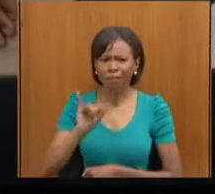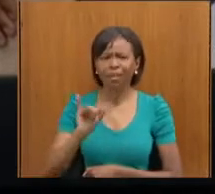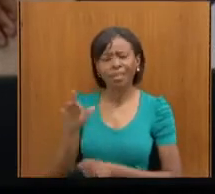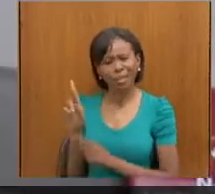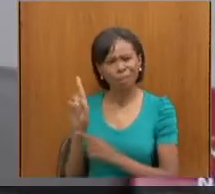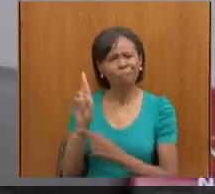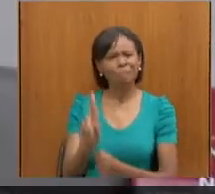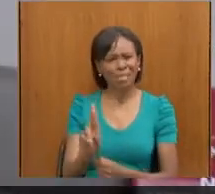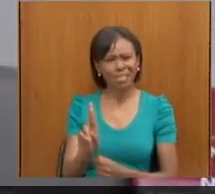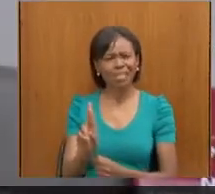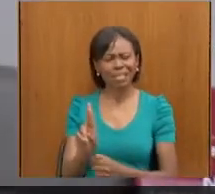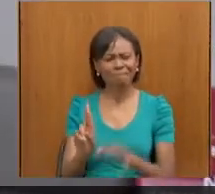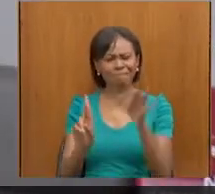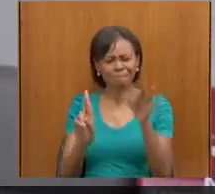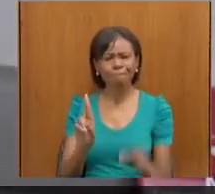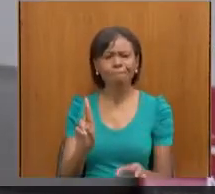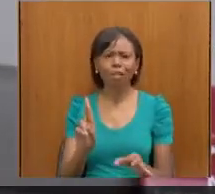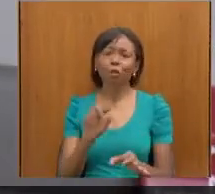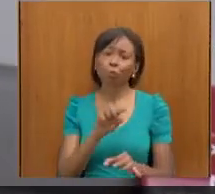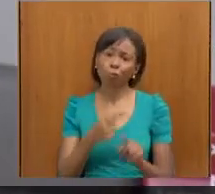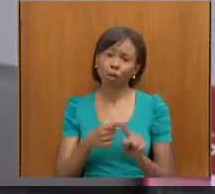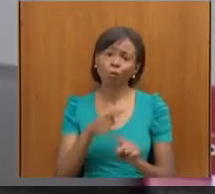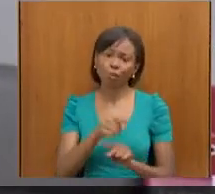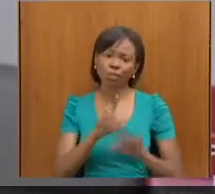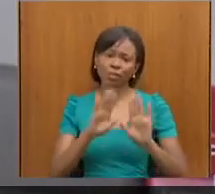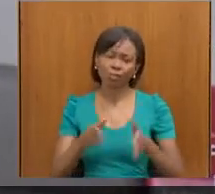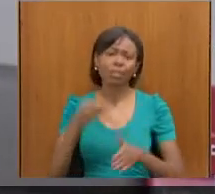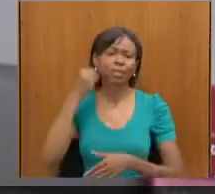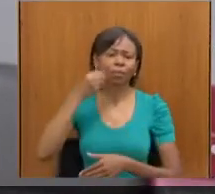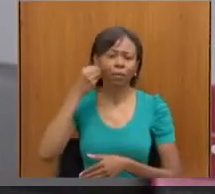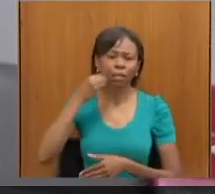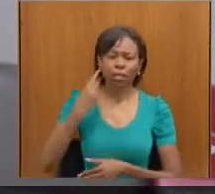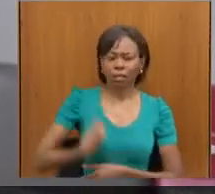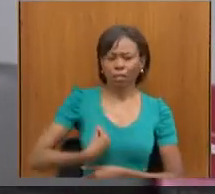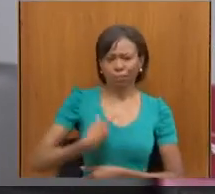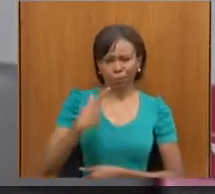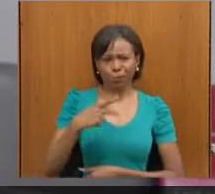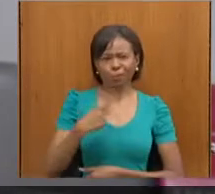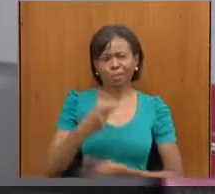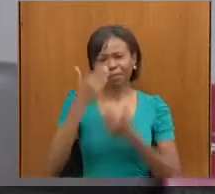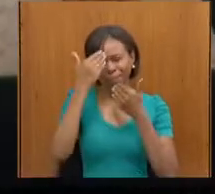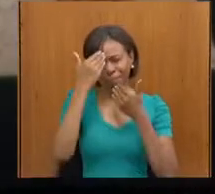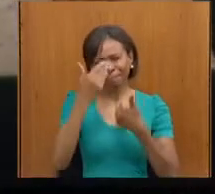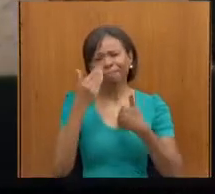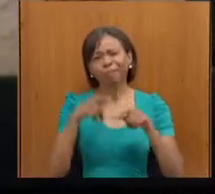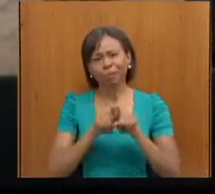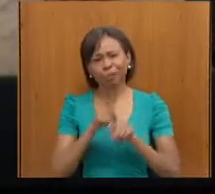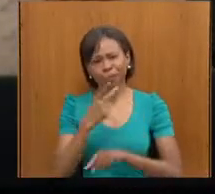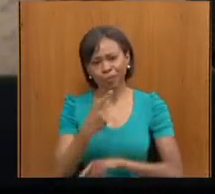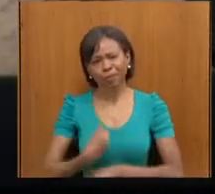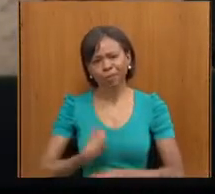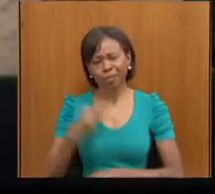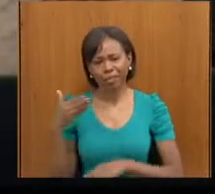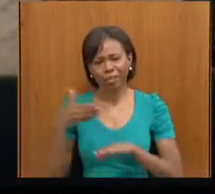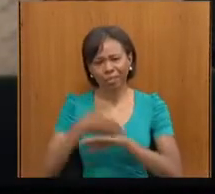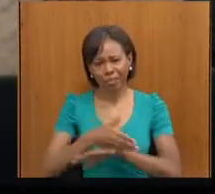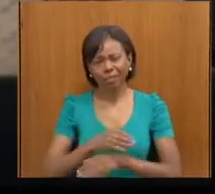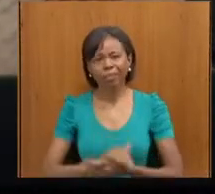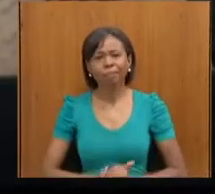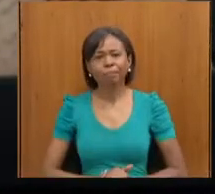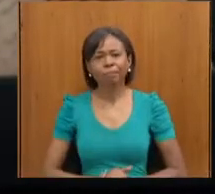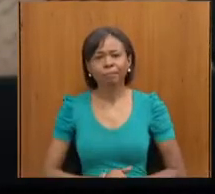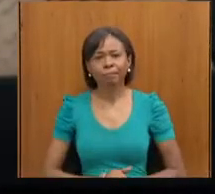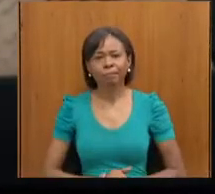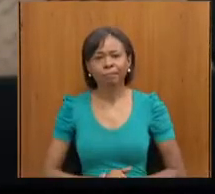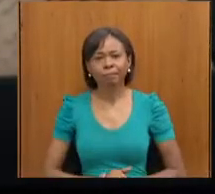Já tem essa vivência e essa luta na sua história de vida. Muito obrigado também pela sua presença. A partir do momento que